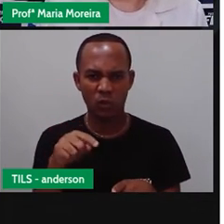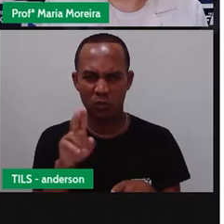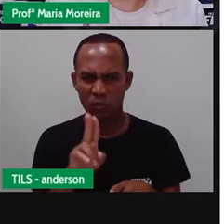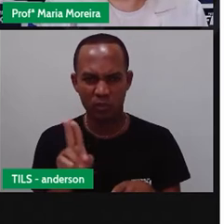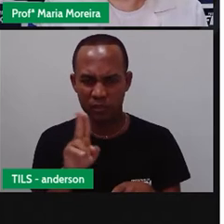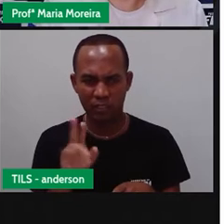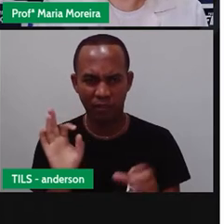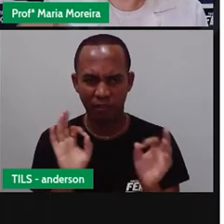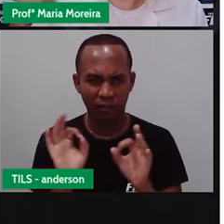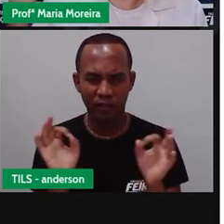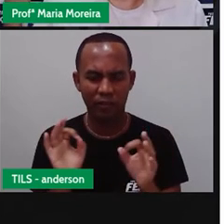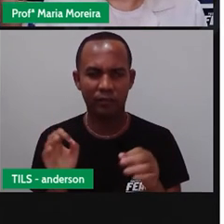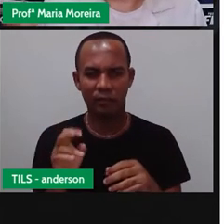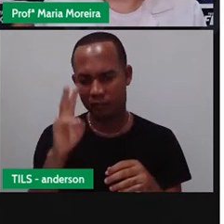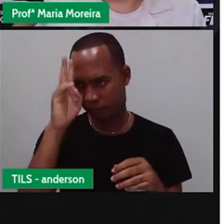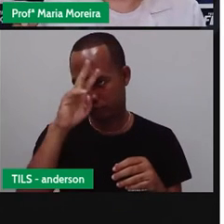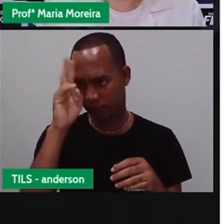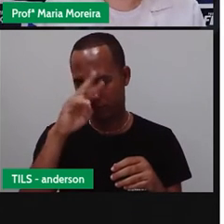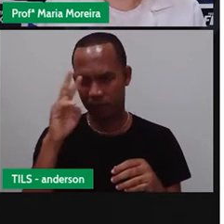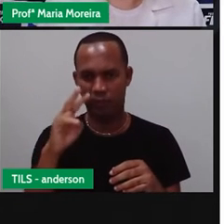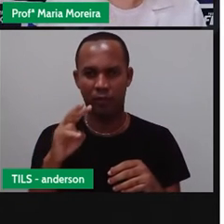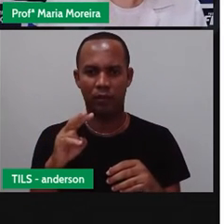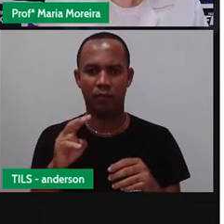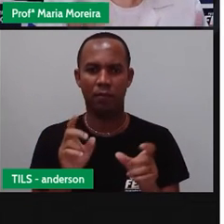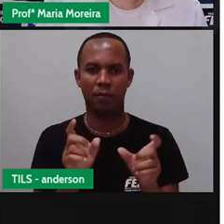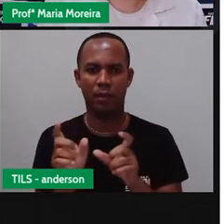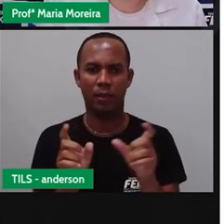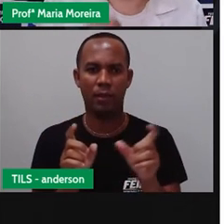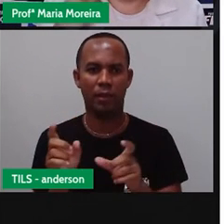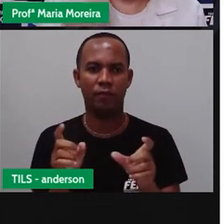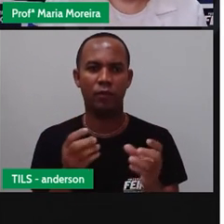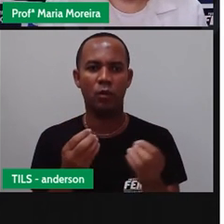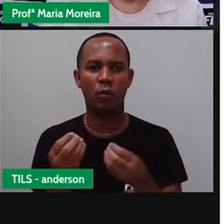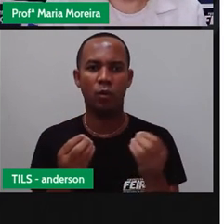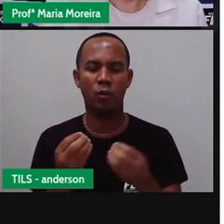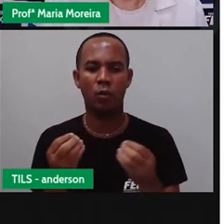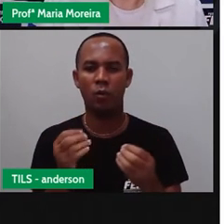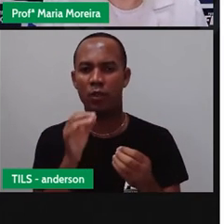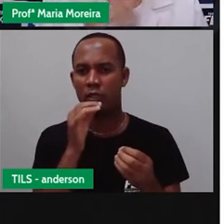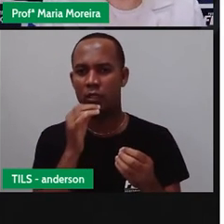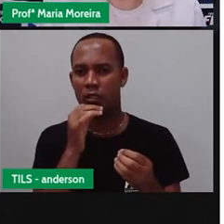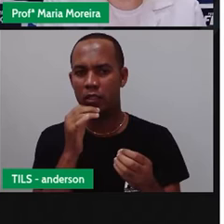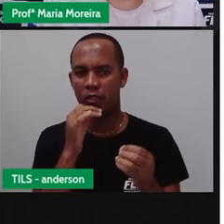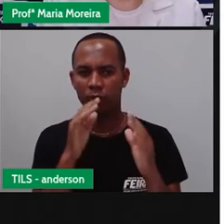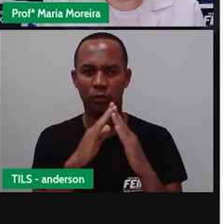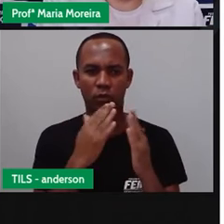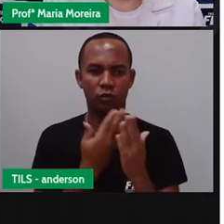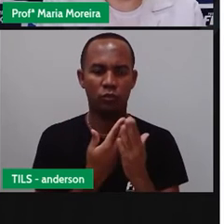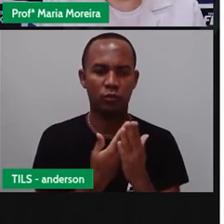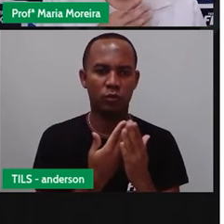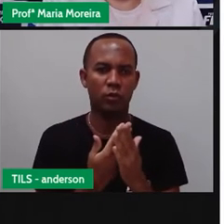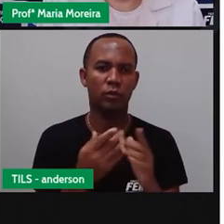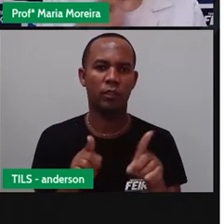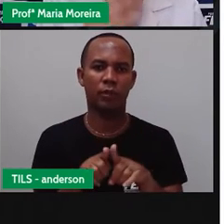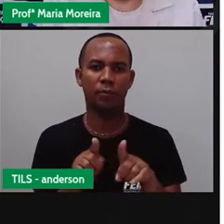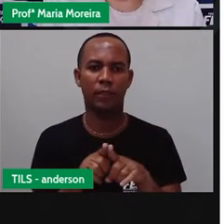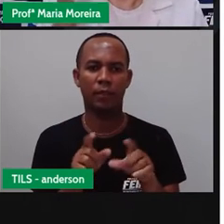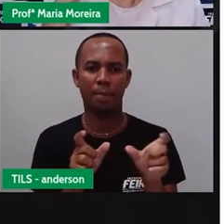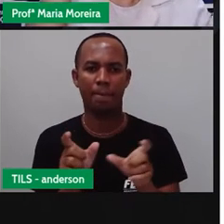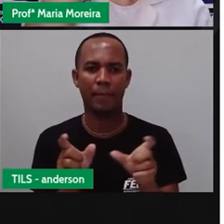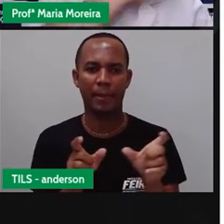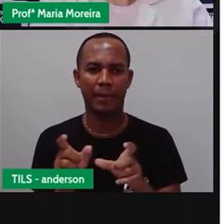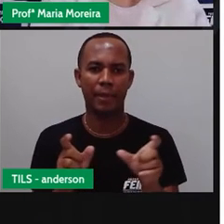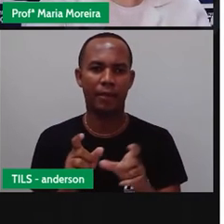utiliza. Lembra que a Pró falou? Olha, a palavra de origem latina. Que a gente até, inclusive, estudou aqui em outras aulas, né, palavras que